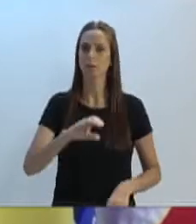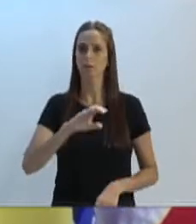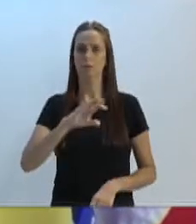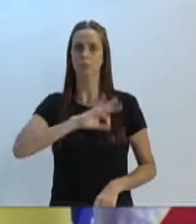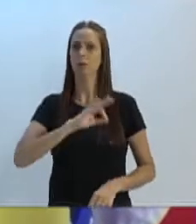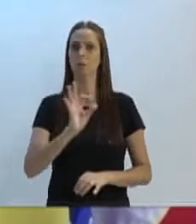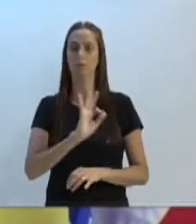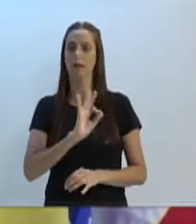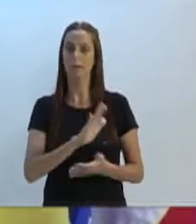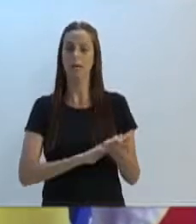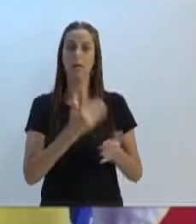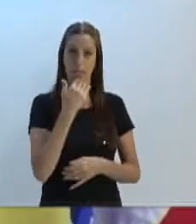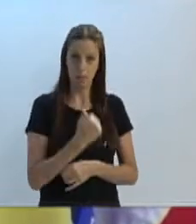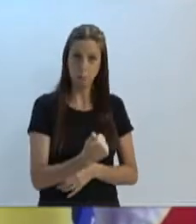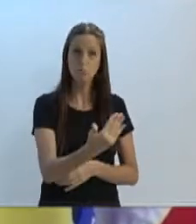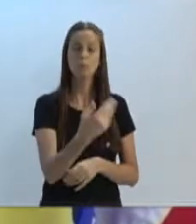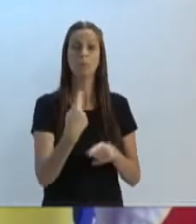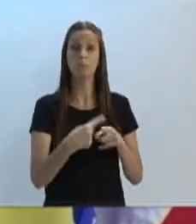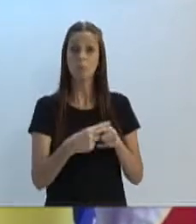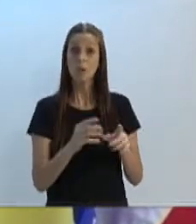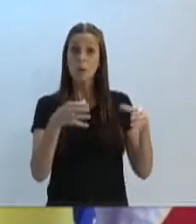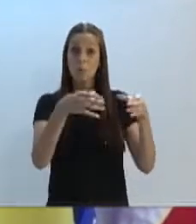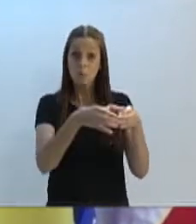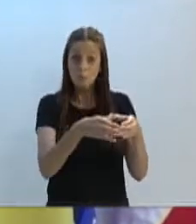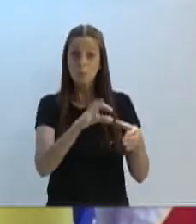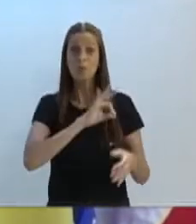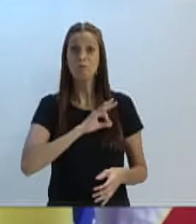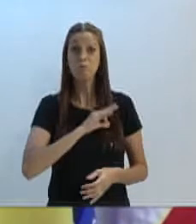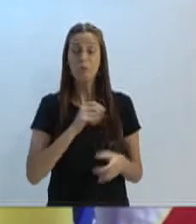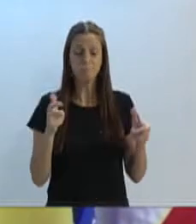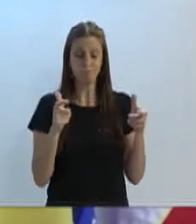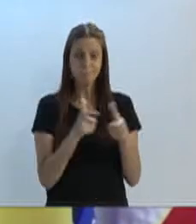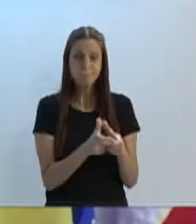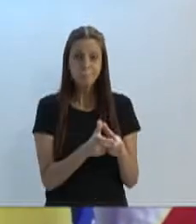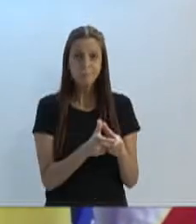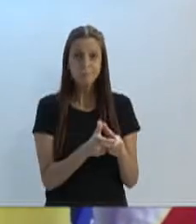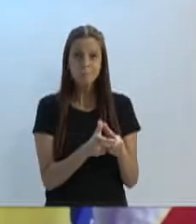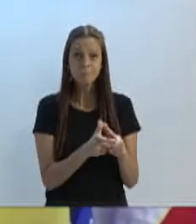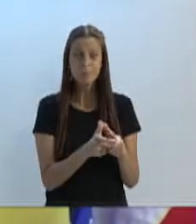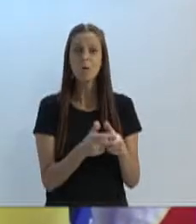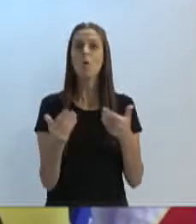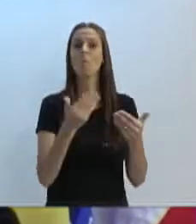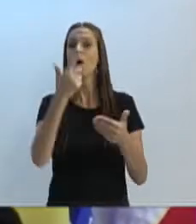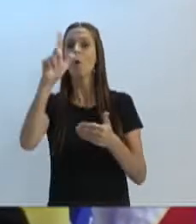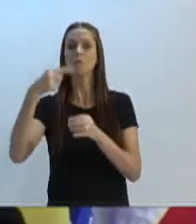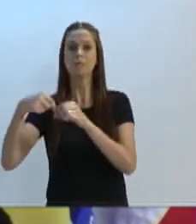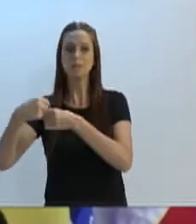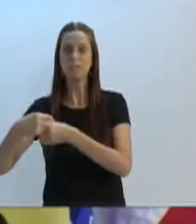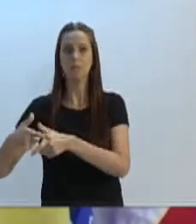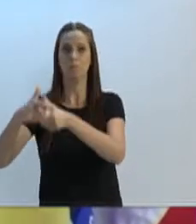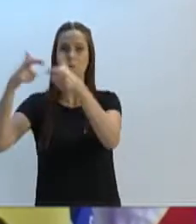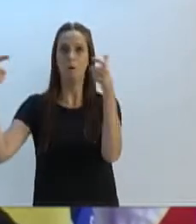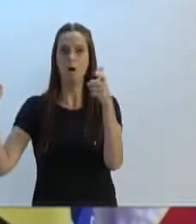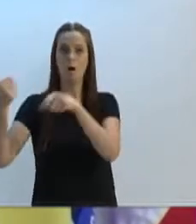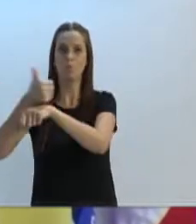é um elogio, porque eles, com a metade do contingente de outras cidades, como Joinville, como Florianópolis, como Lages, como